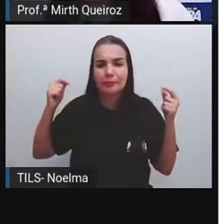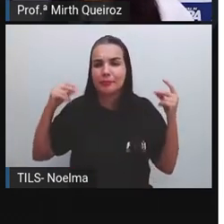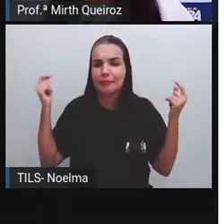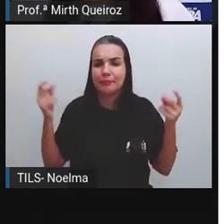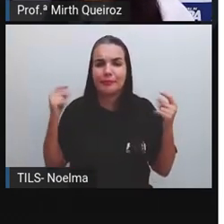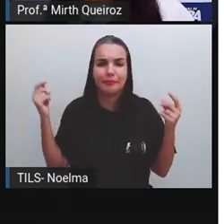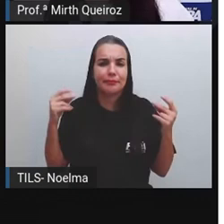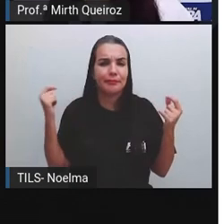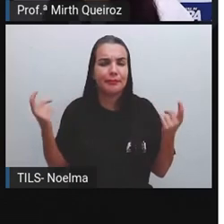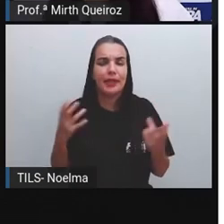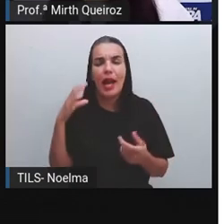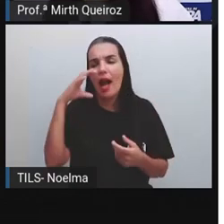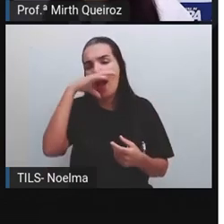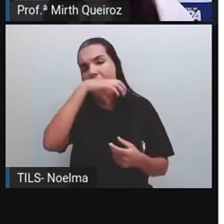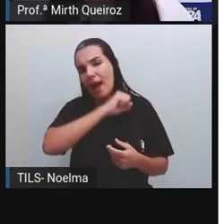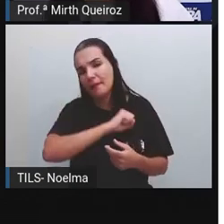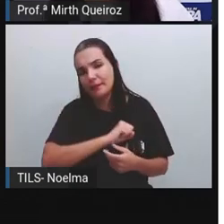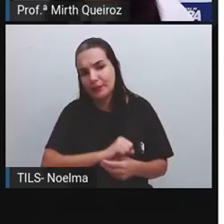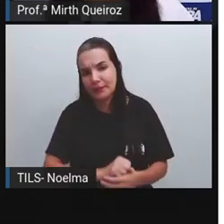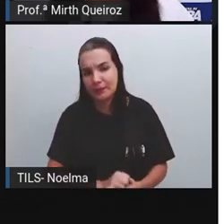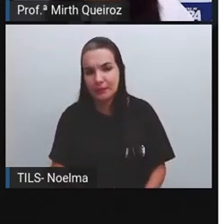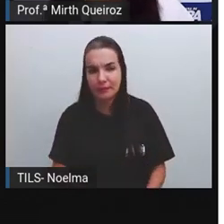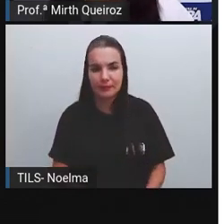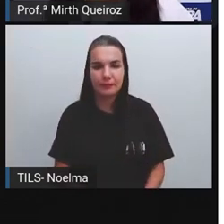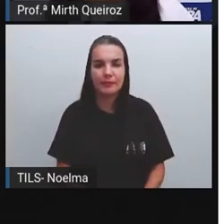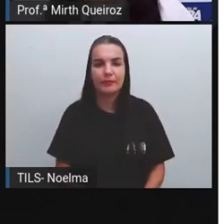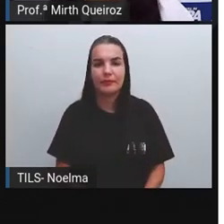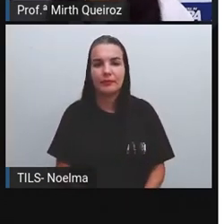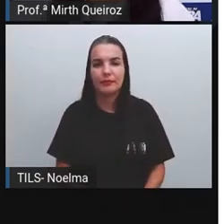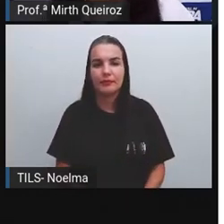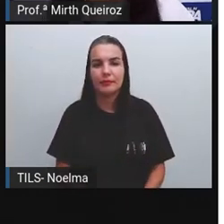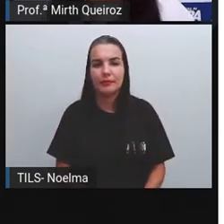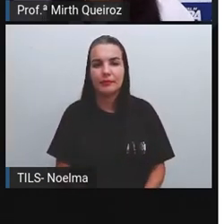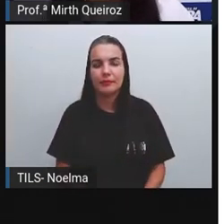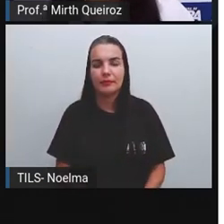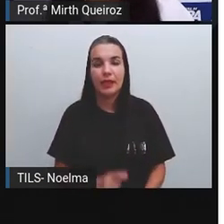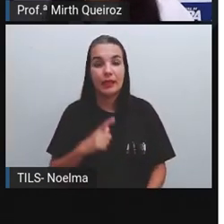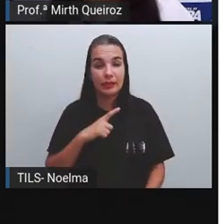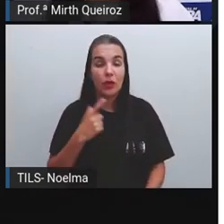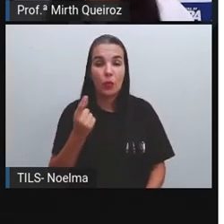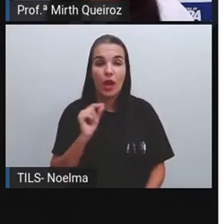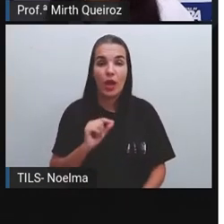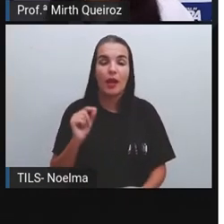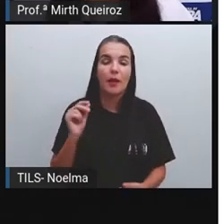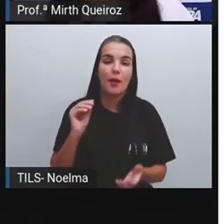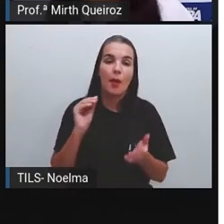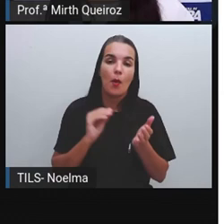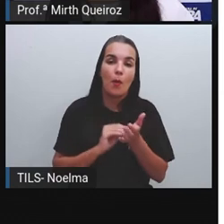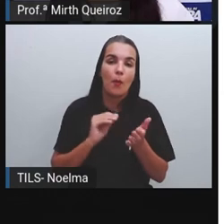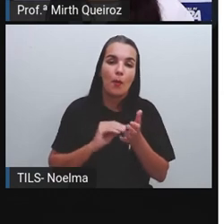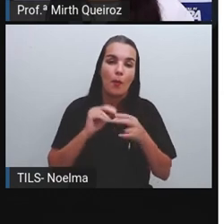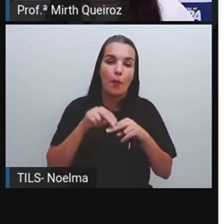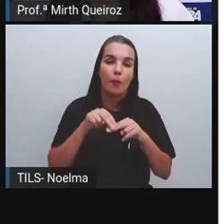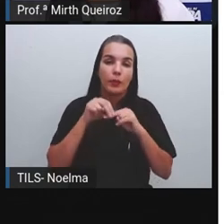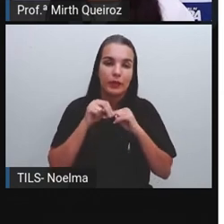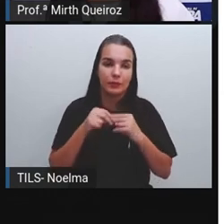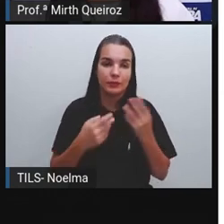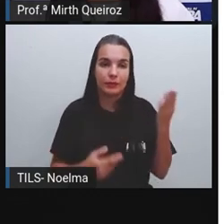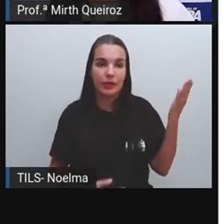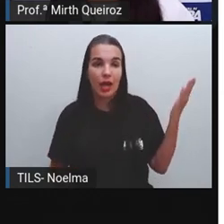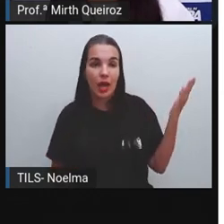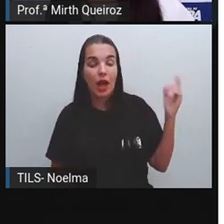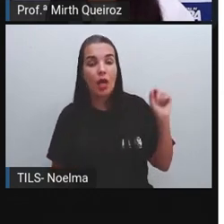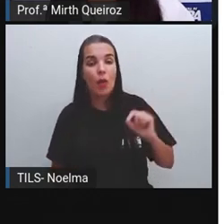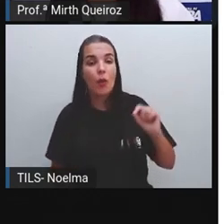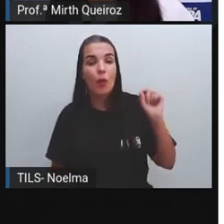custo, e ser mais rápido também. Esses foram os motivos dados. Uma